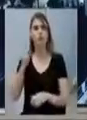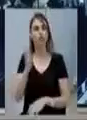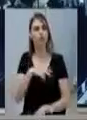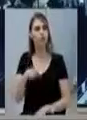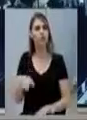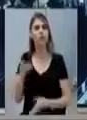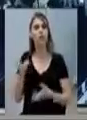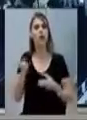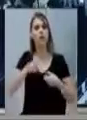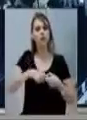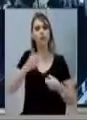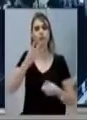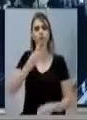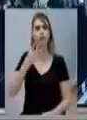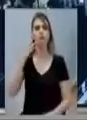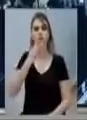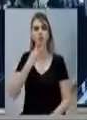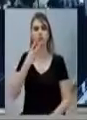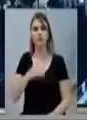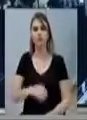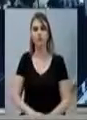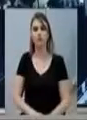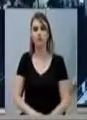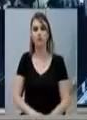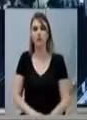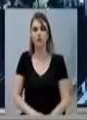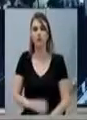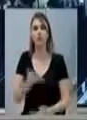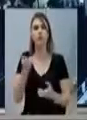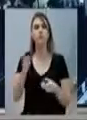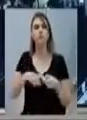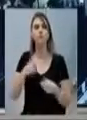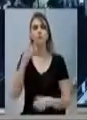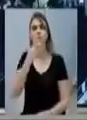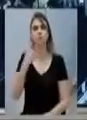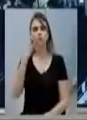querem a volta do 24 horas. Querem a volta do 24 horas.